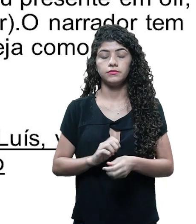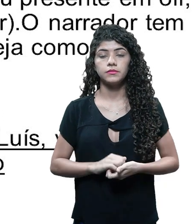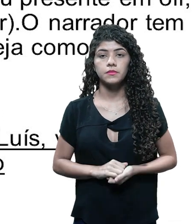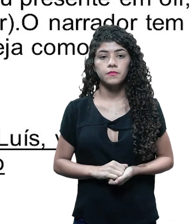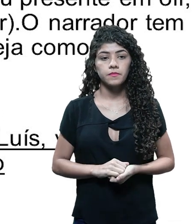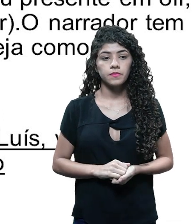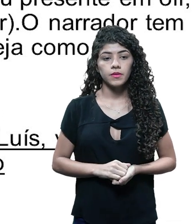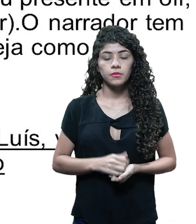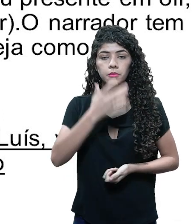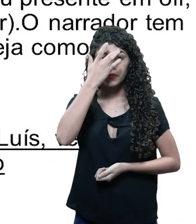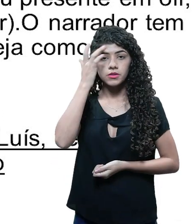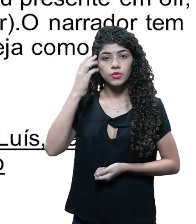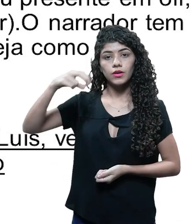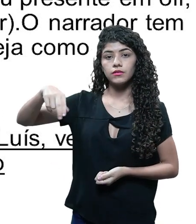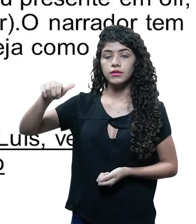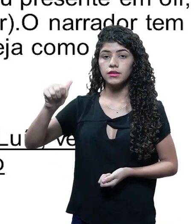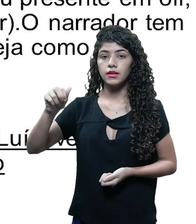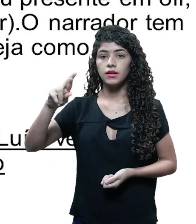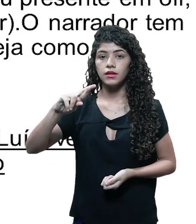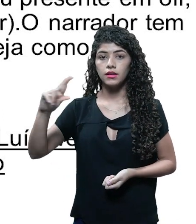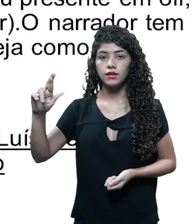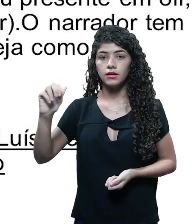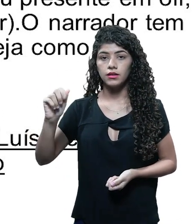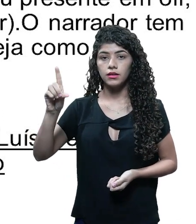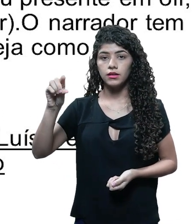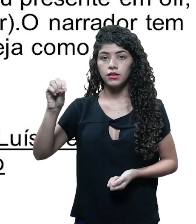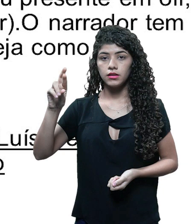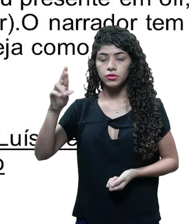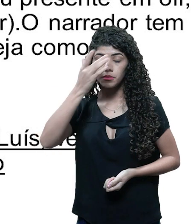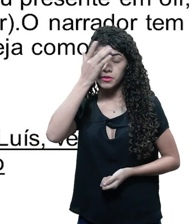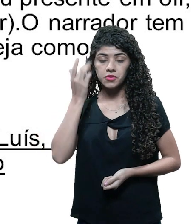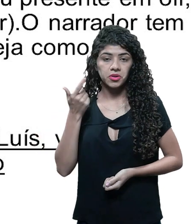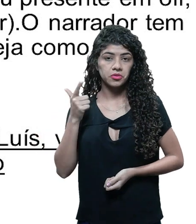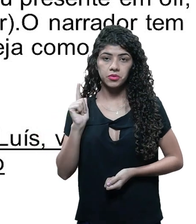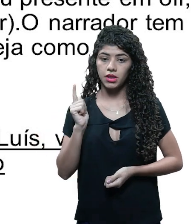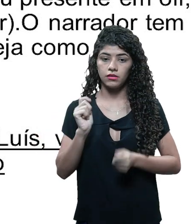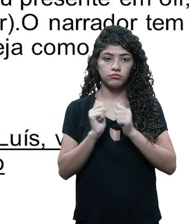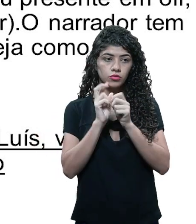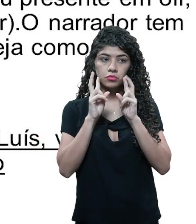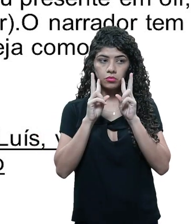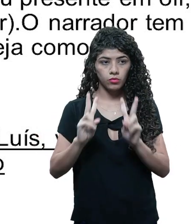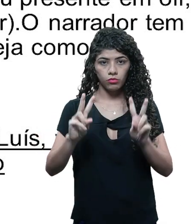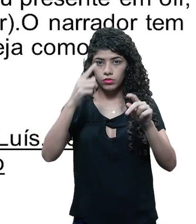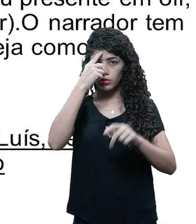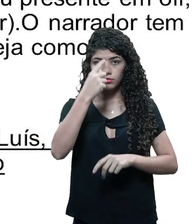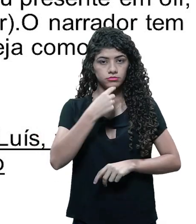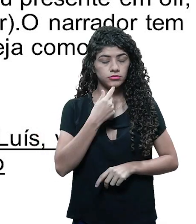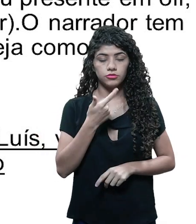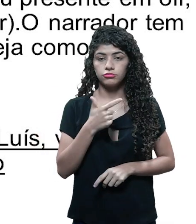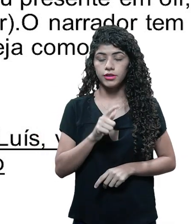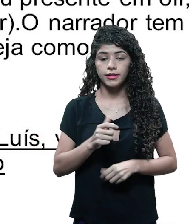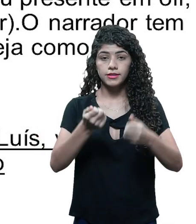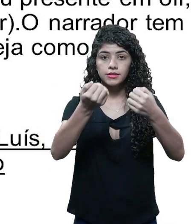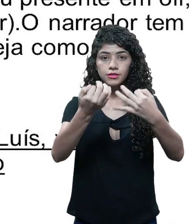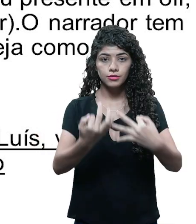um narrador é, por exemplo, alguém presente ou ausente na cena ou presente em off que